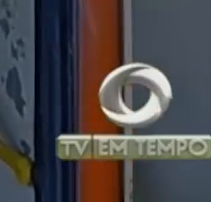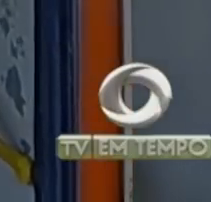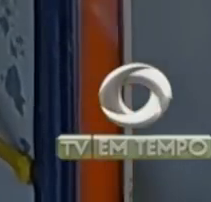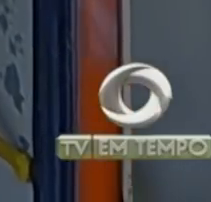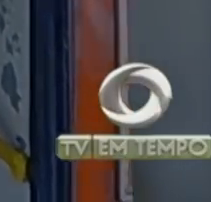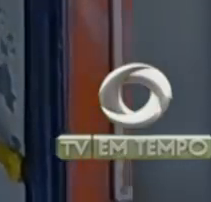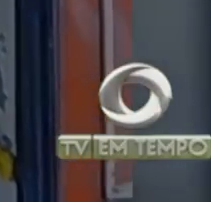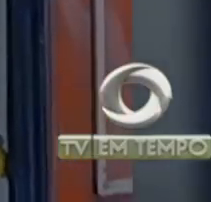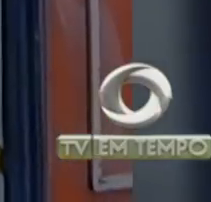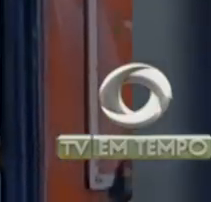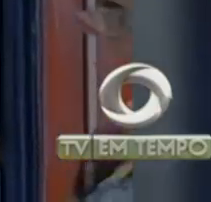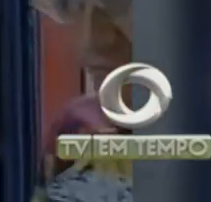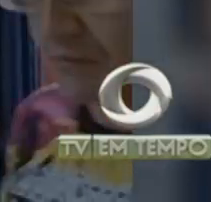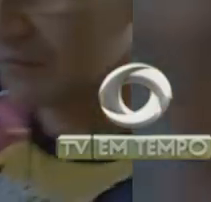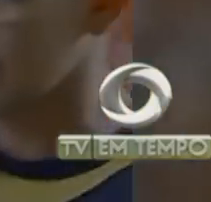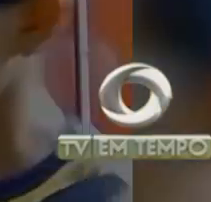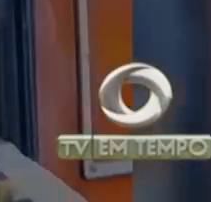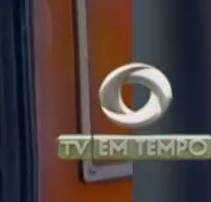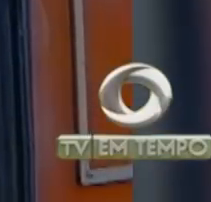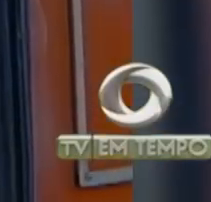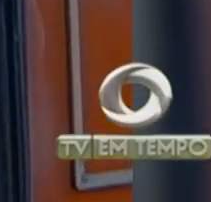roubadas ou furtadas.